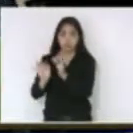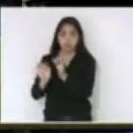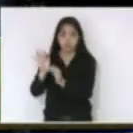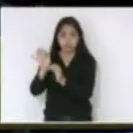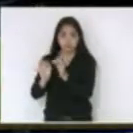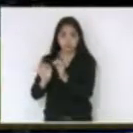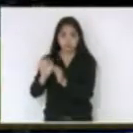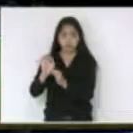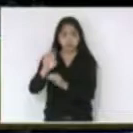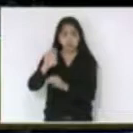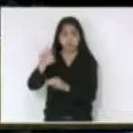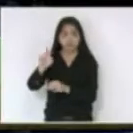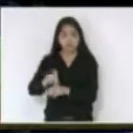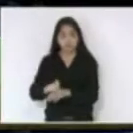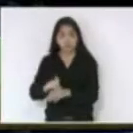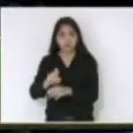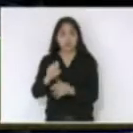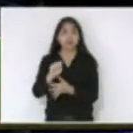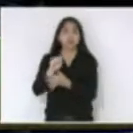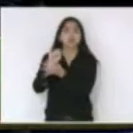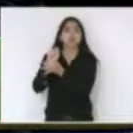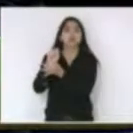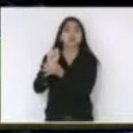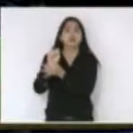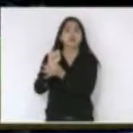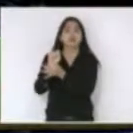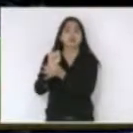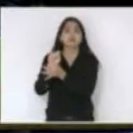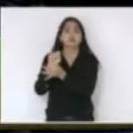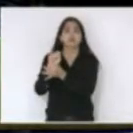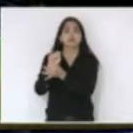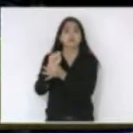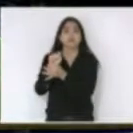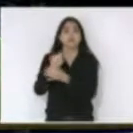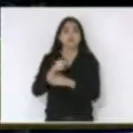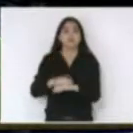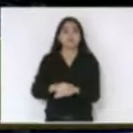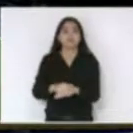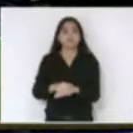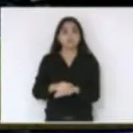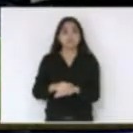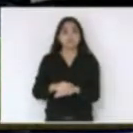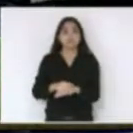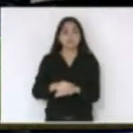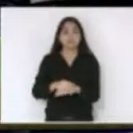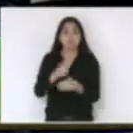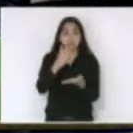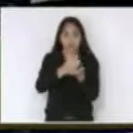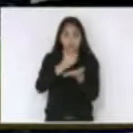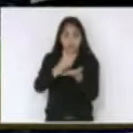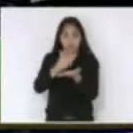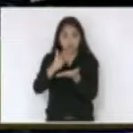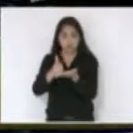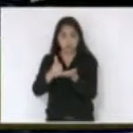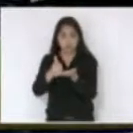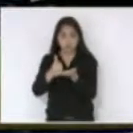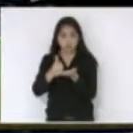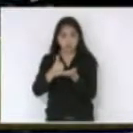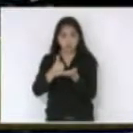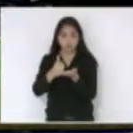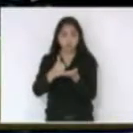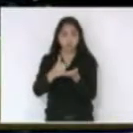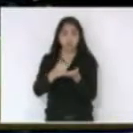a garantia oferecida pela união em operação de crédito a ser celebrada entre a